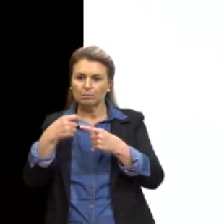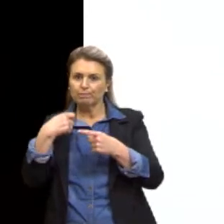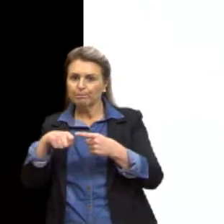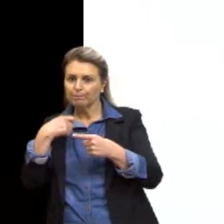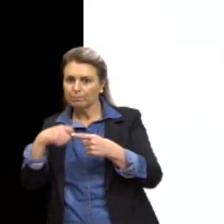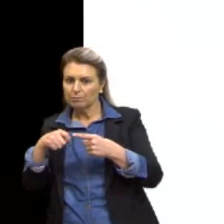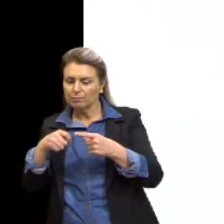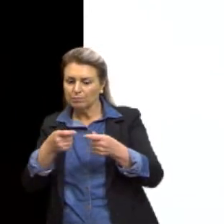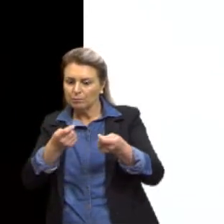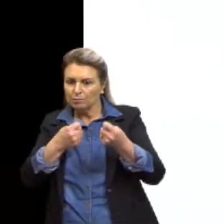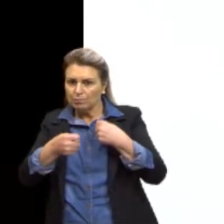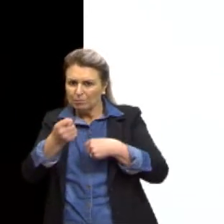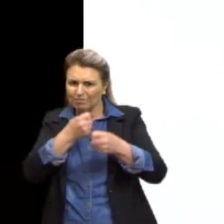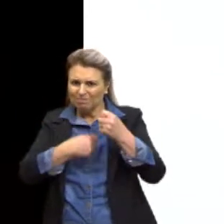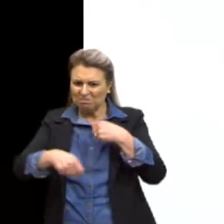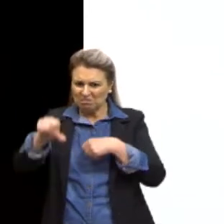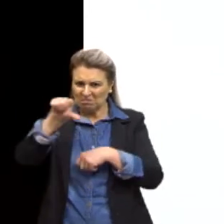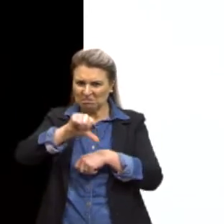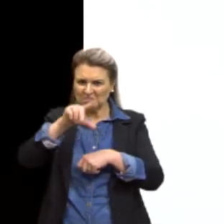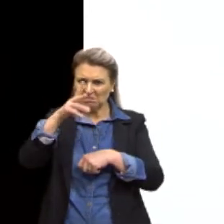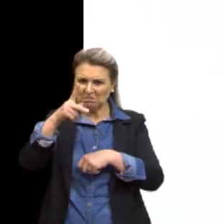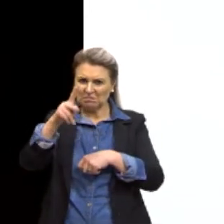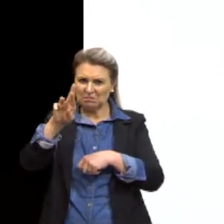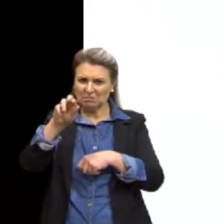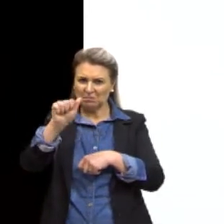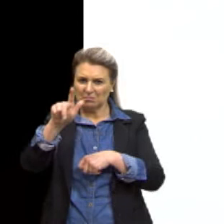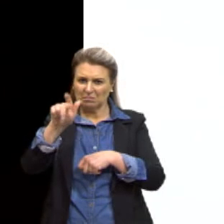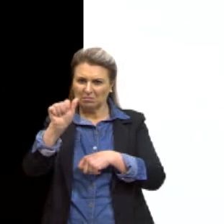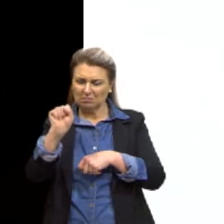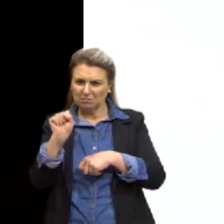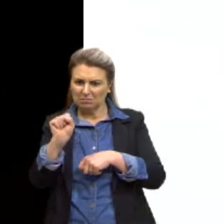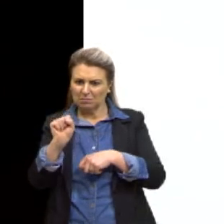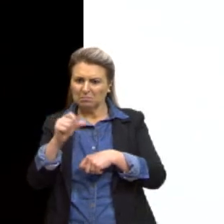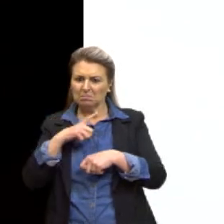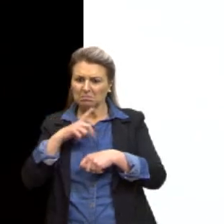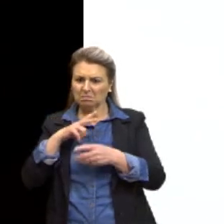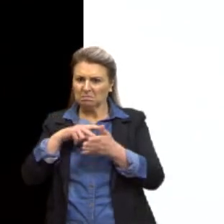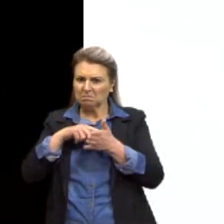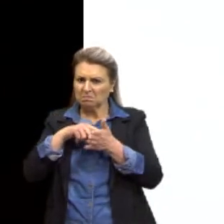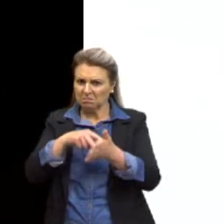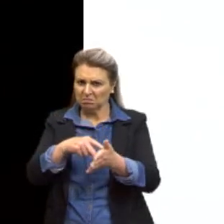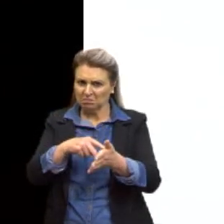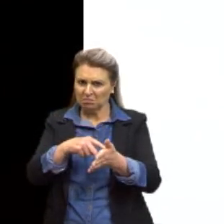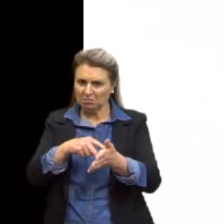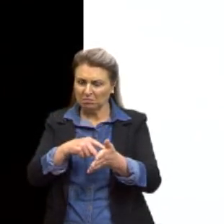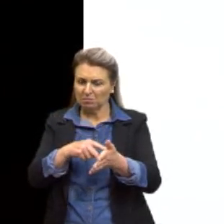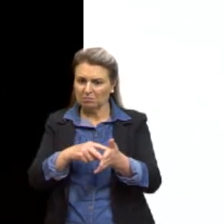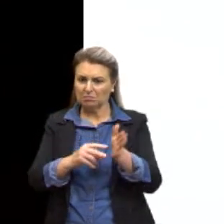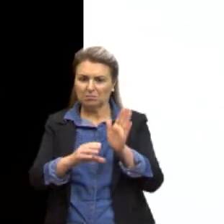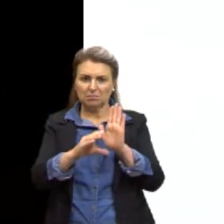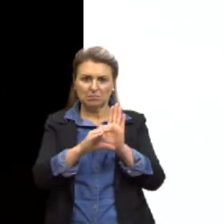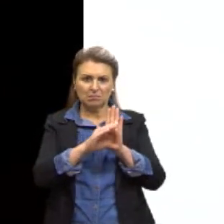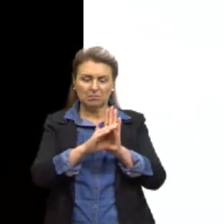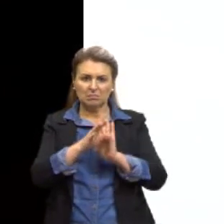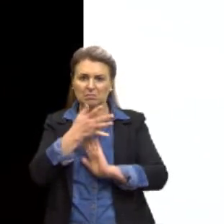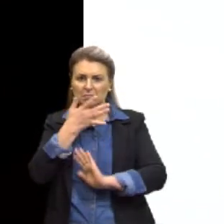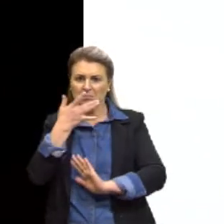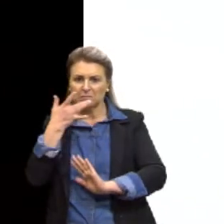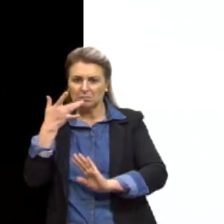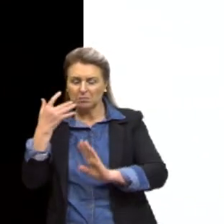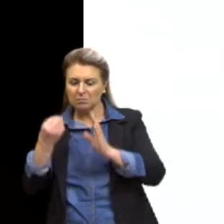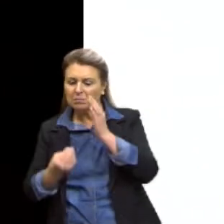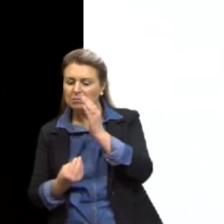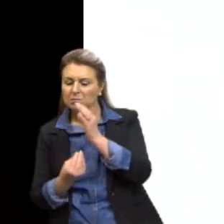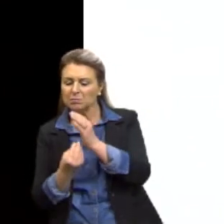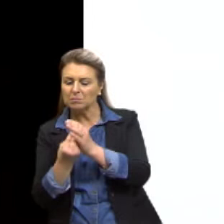pragas pela maior resistência. Letra C, facilitando a germinação das